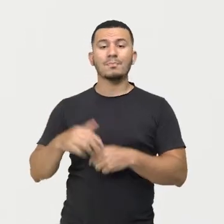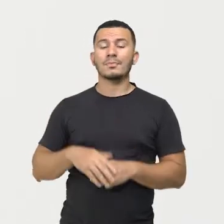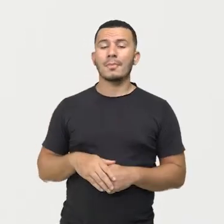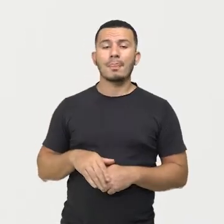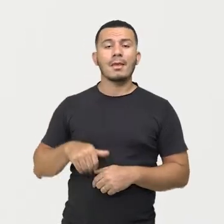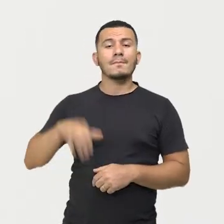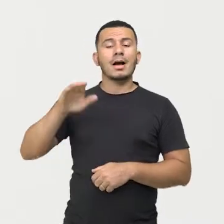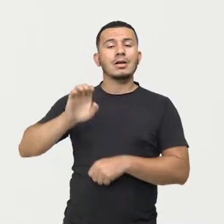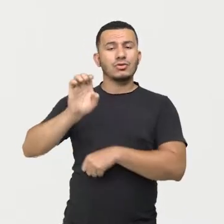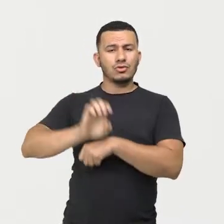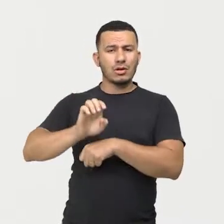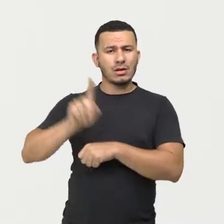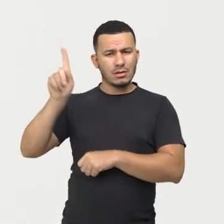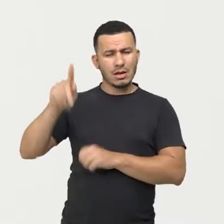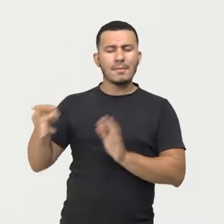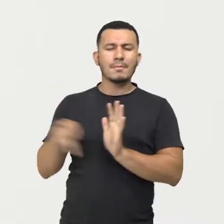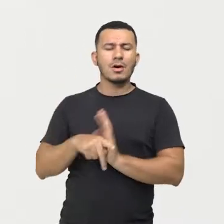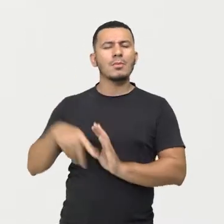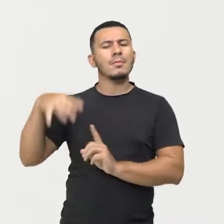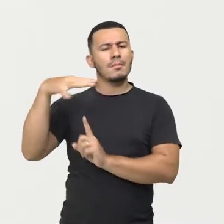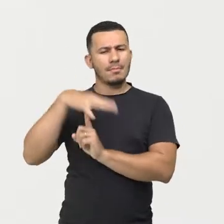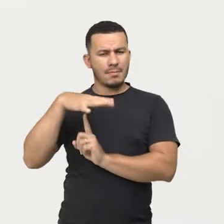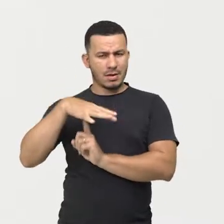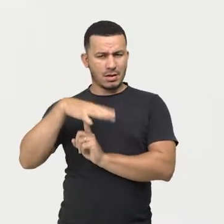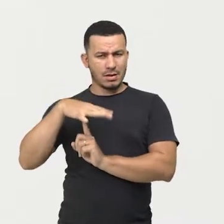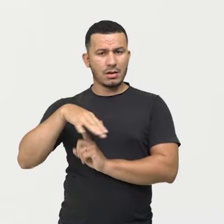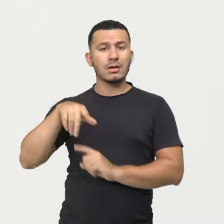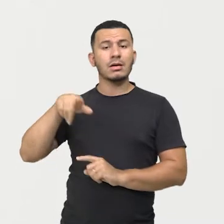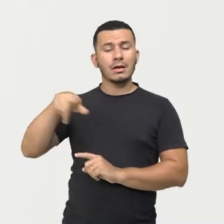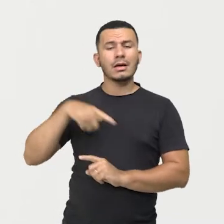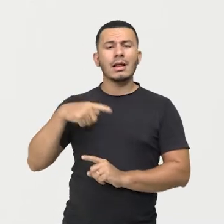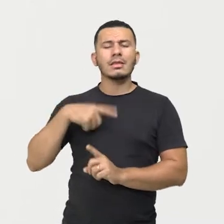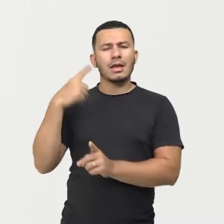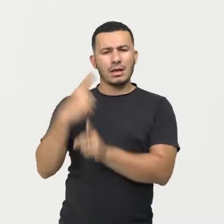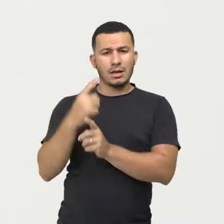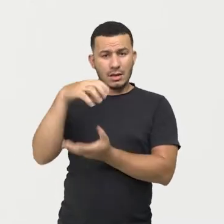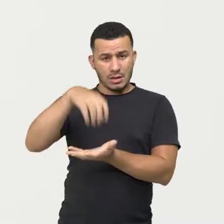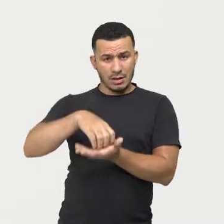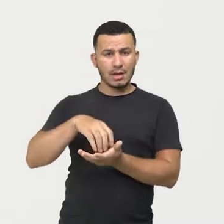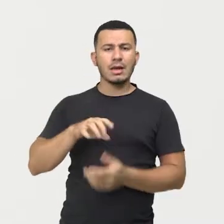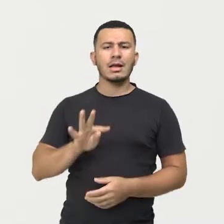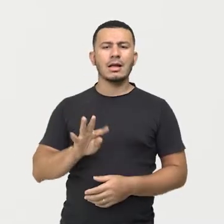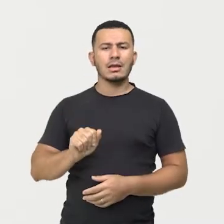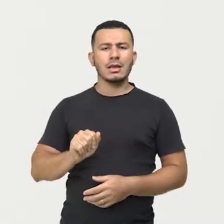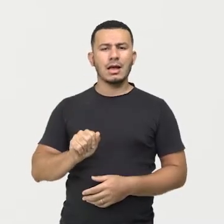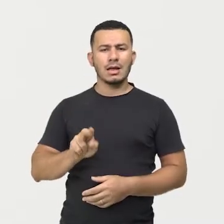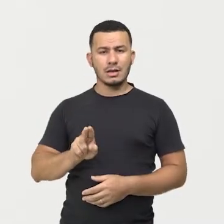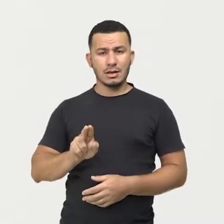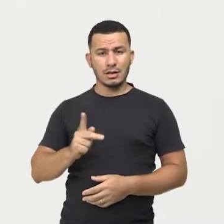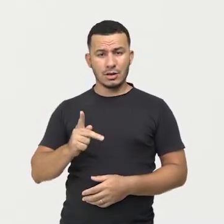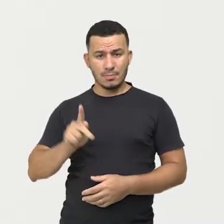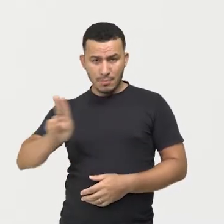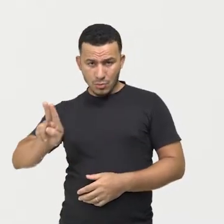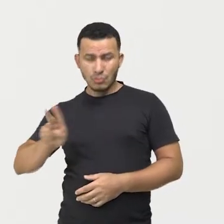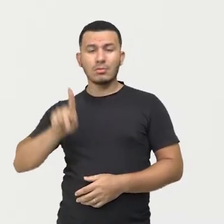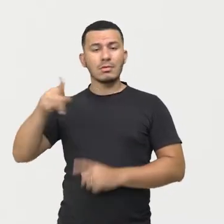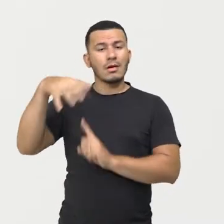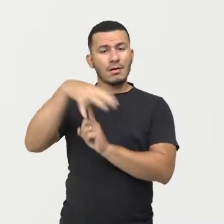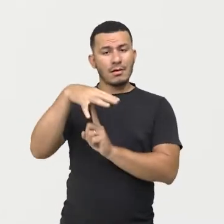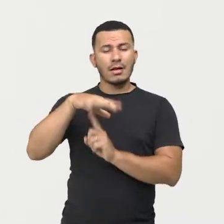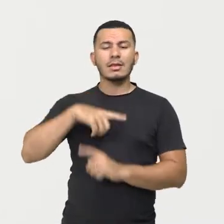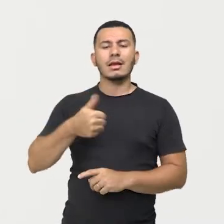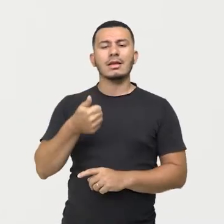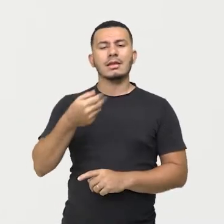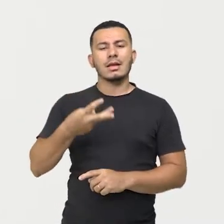destacar é o estado do Paraná, onde a gente encontra a usina de Itaipu e o estado do Paraná contribui com